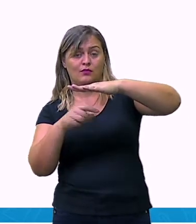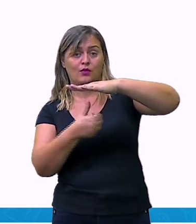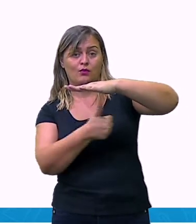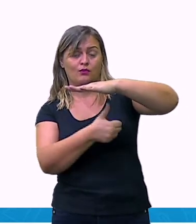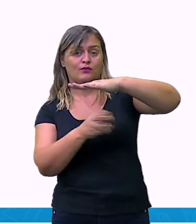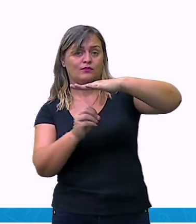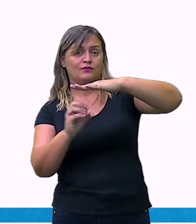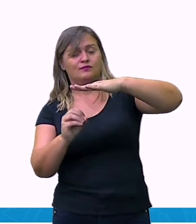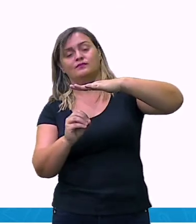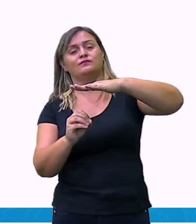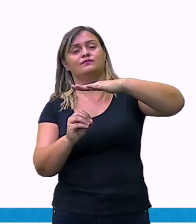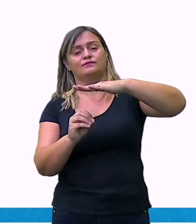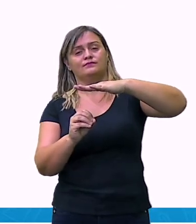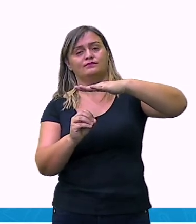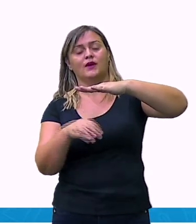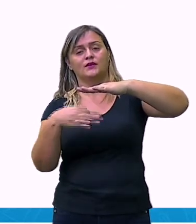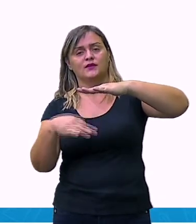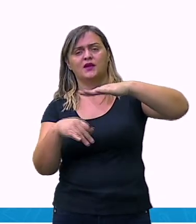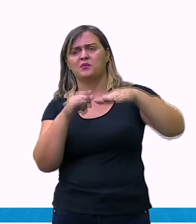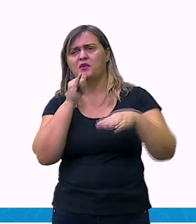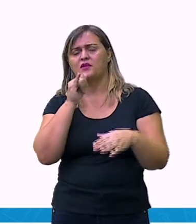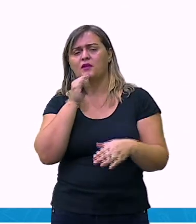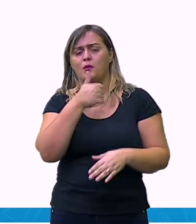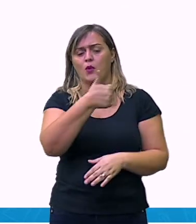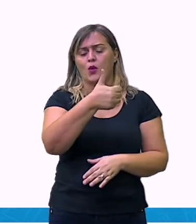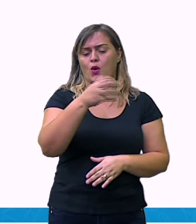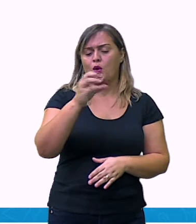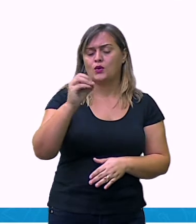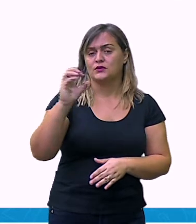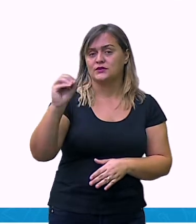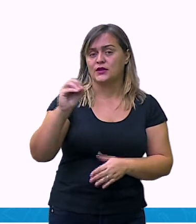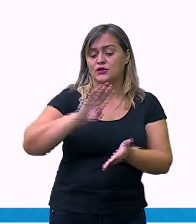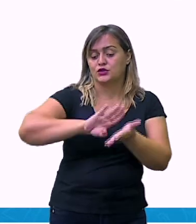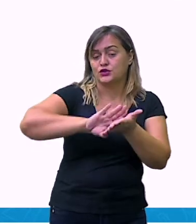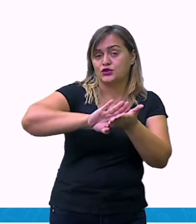100. A mesma coisa na minha próxima fração,